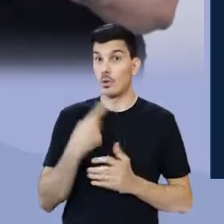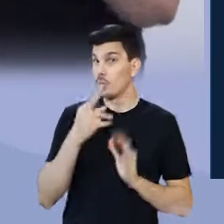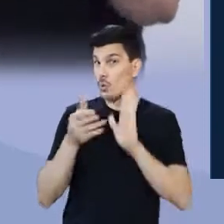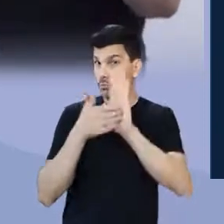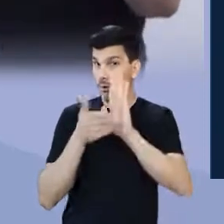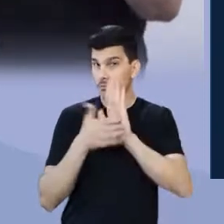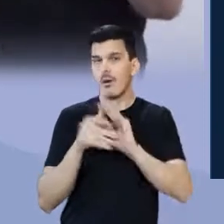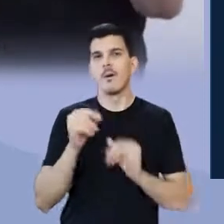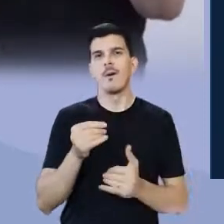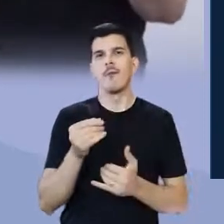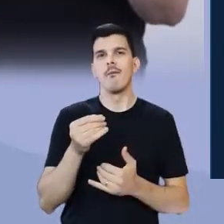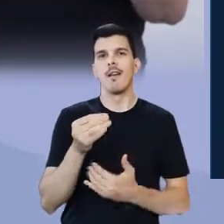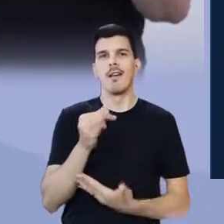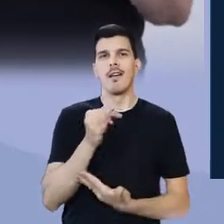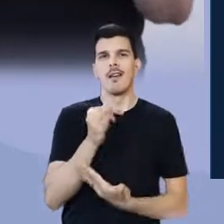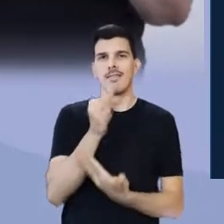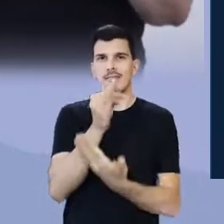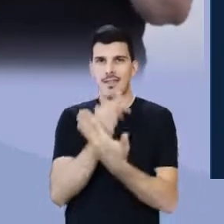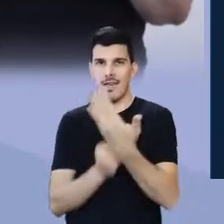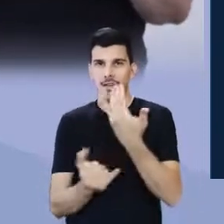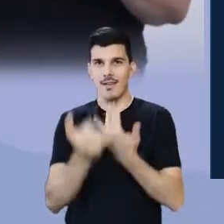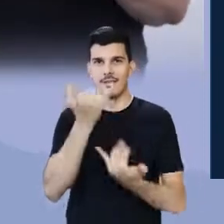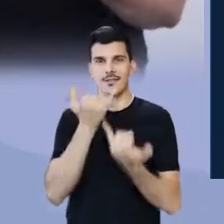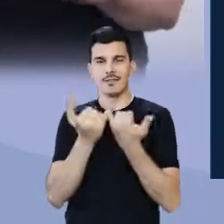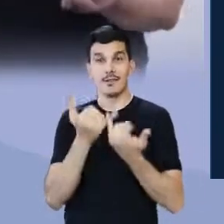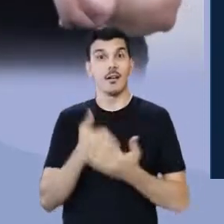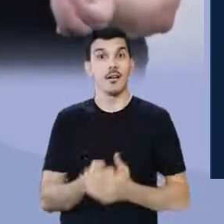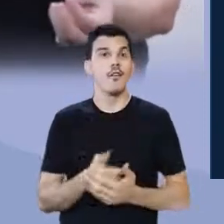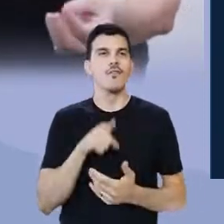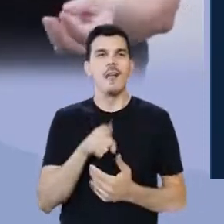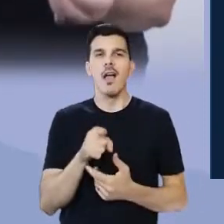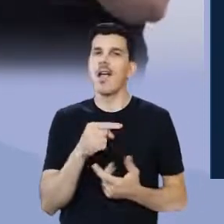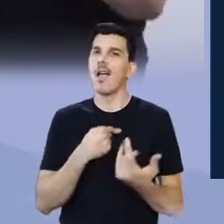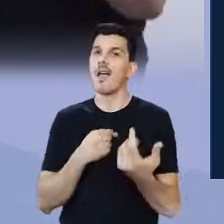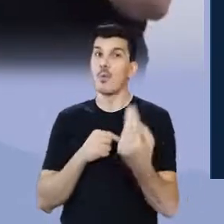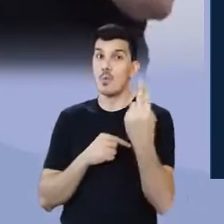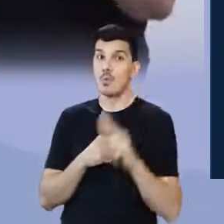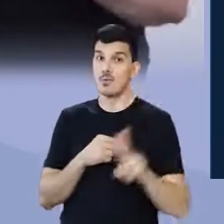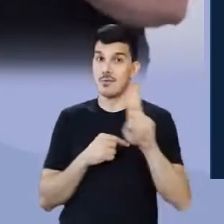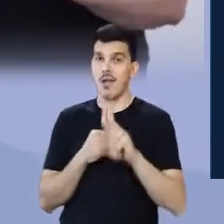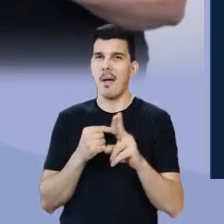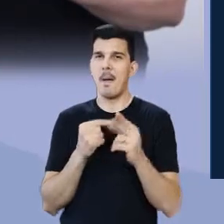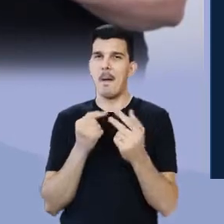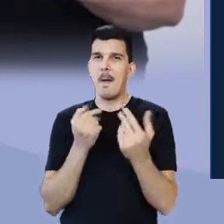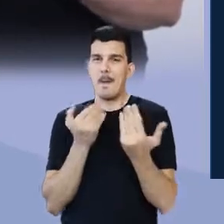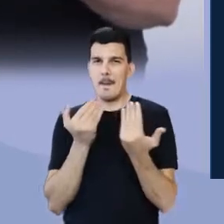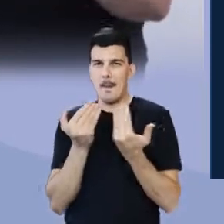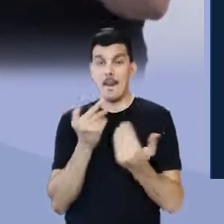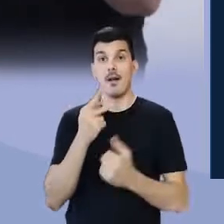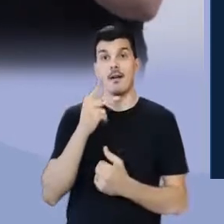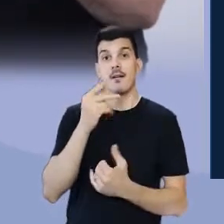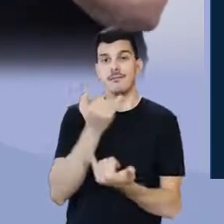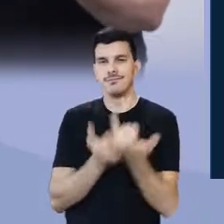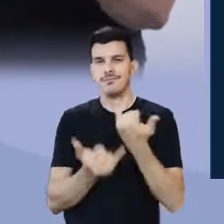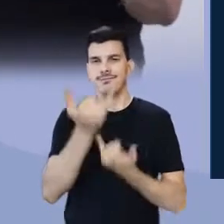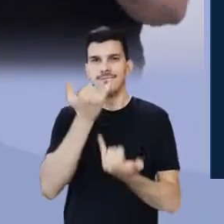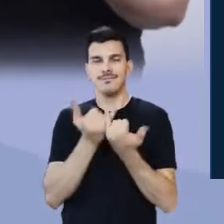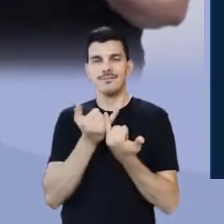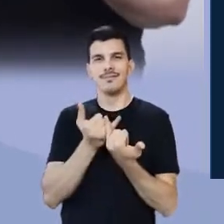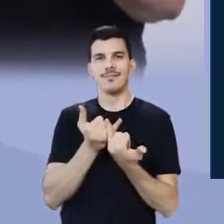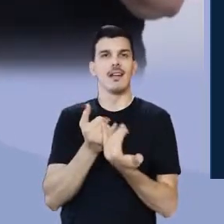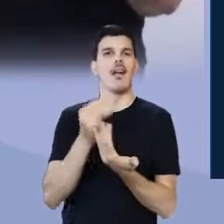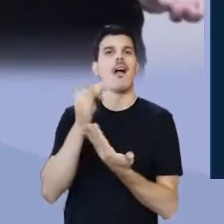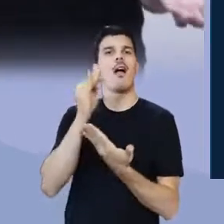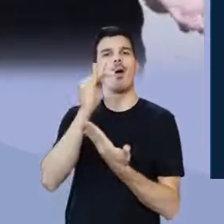proposta é de intertextualidade. Você está trazendo por meio de uma paródia o texto de